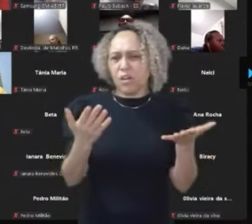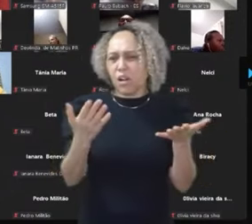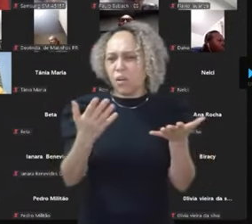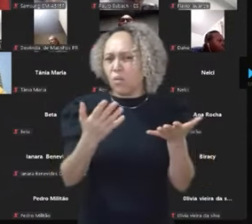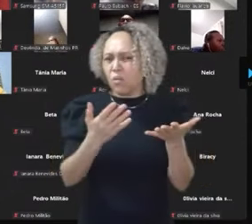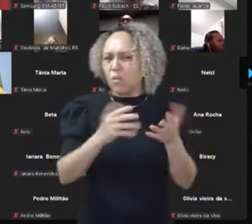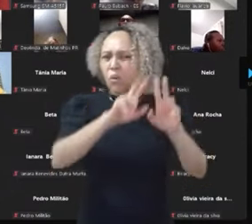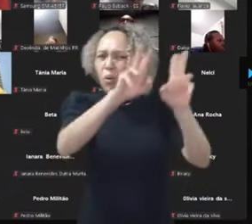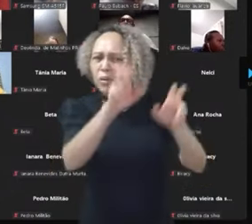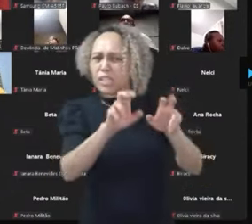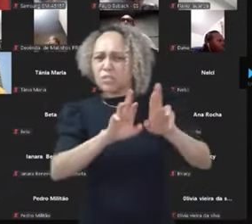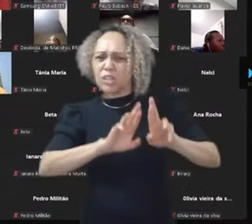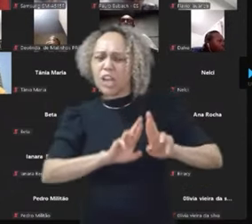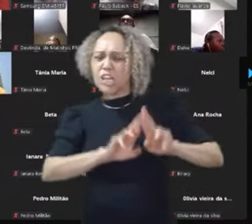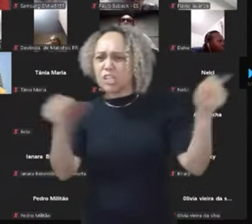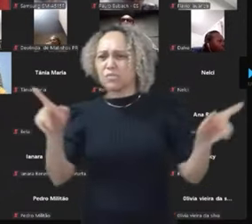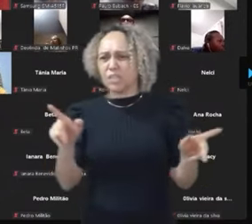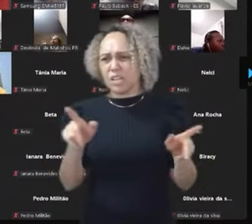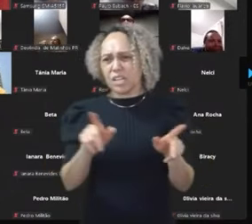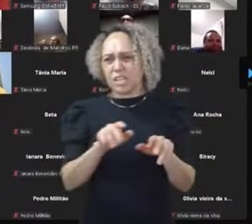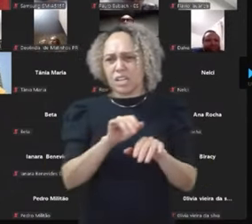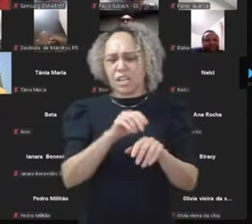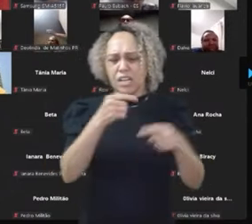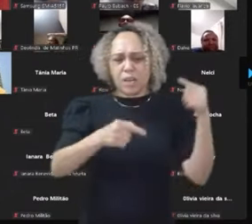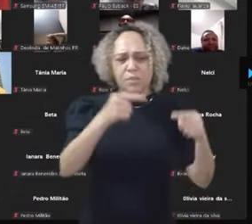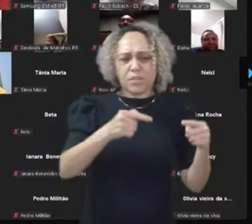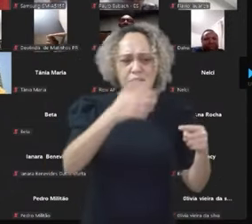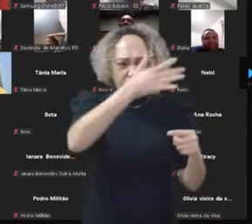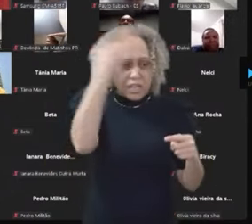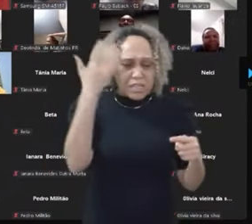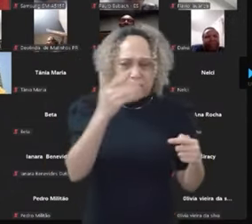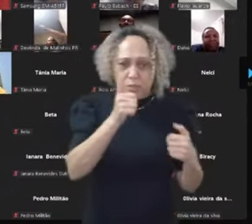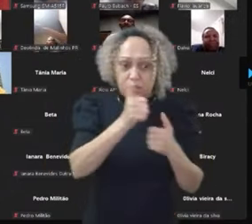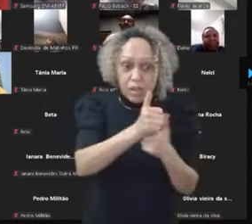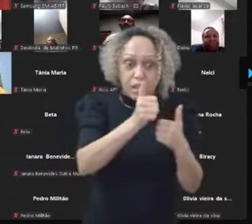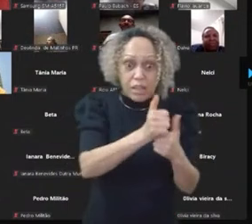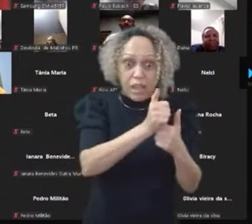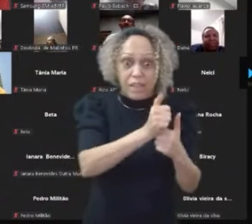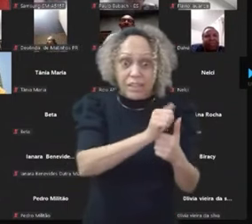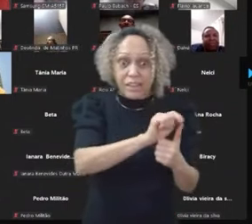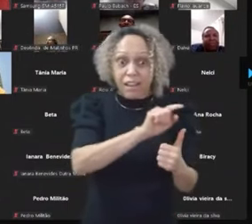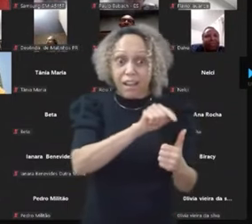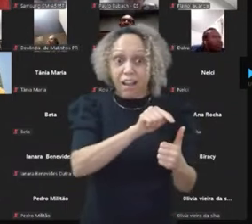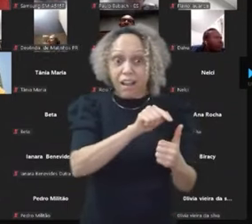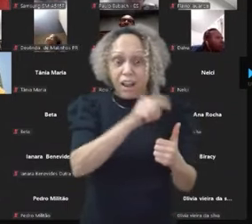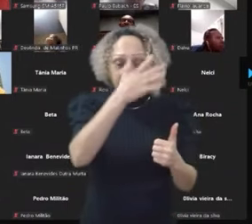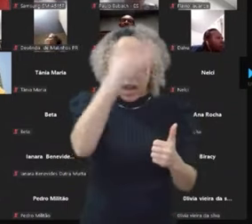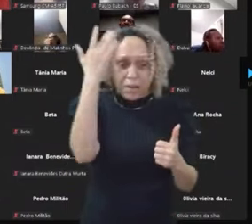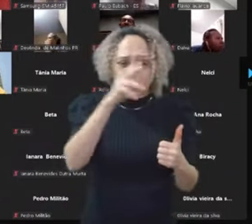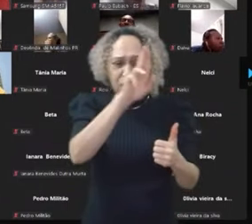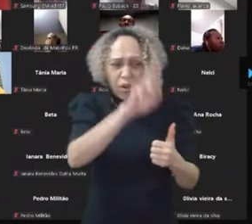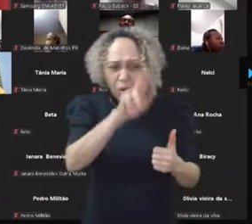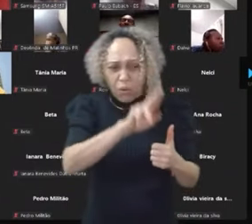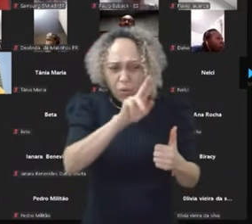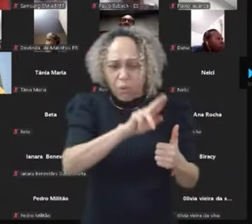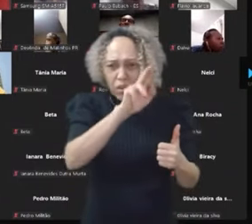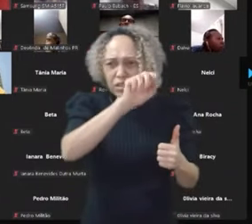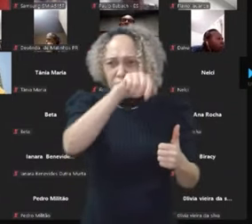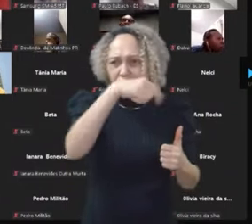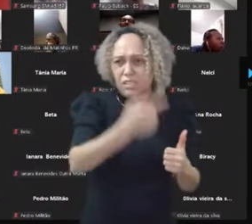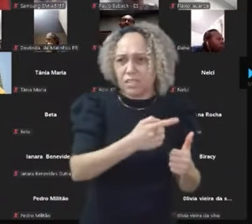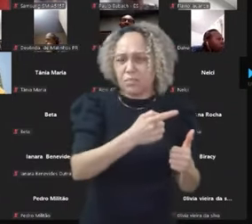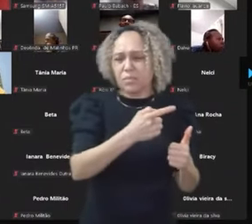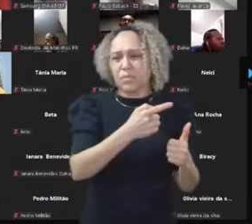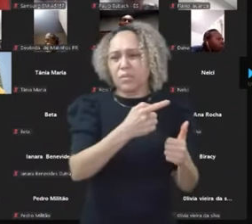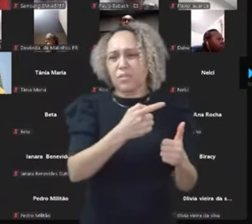e aquele conteúdo faz a pessoa acabar gostando dele. E a pessoa que consome aquele conteúdo que não é de política acaba recebendo depois o